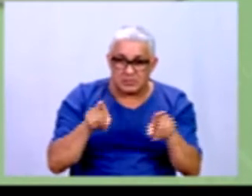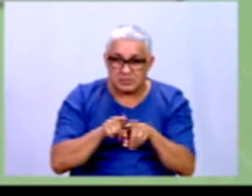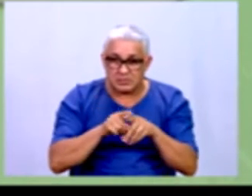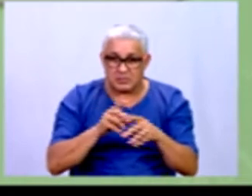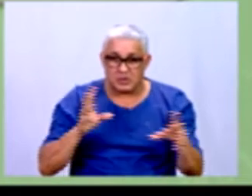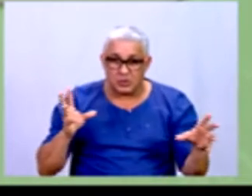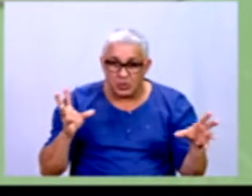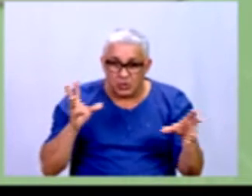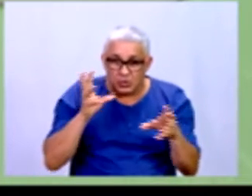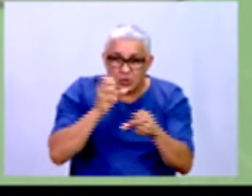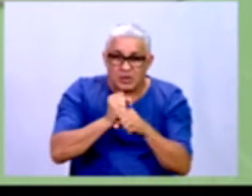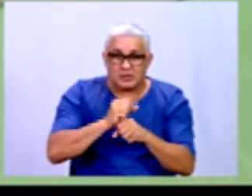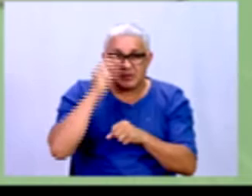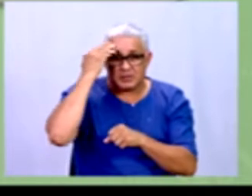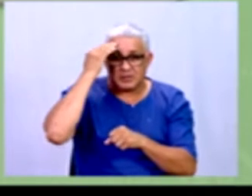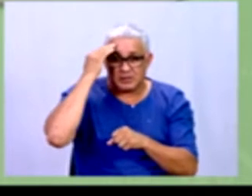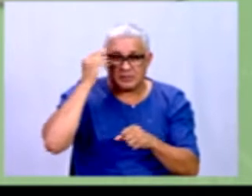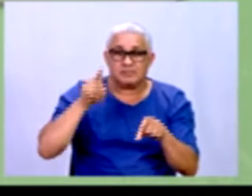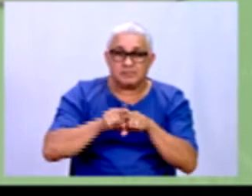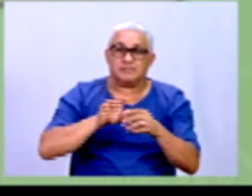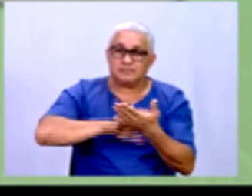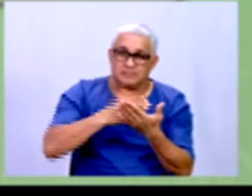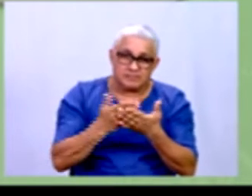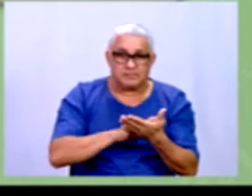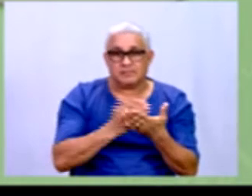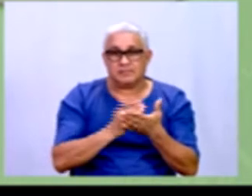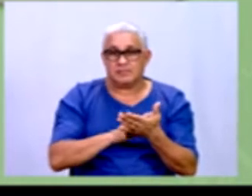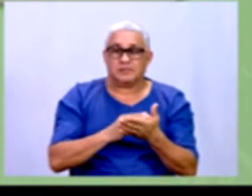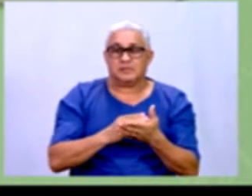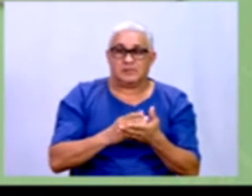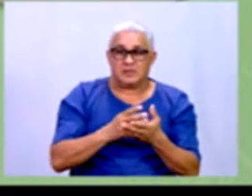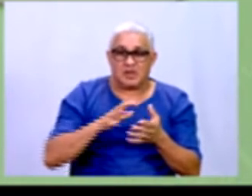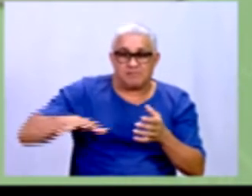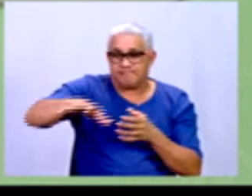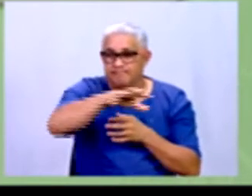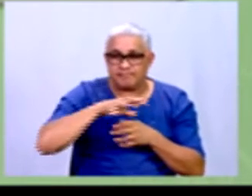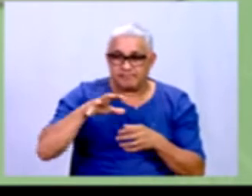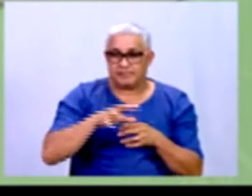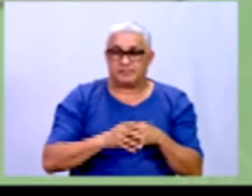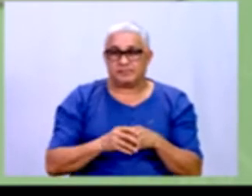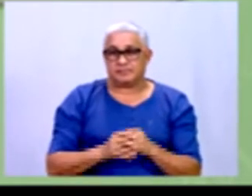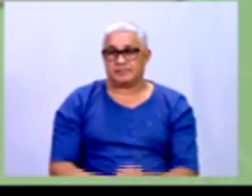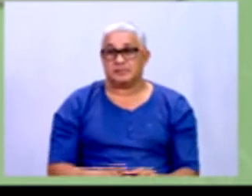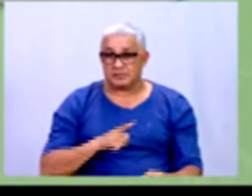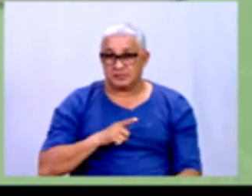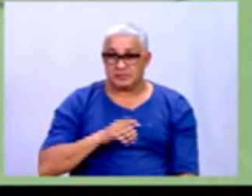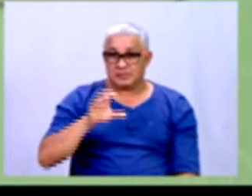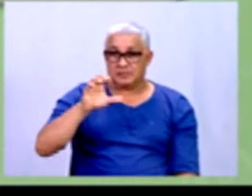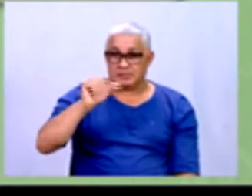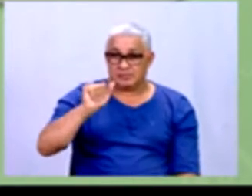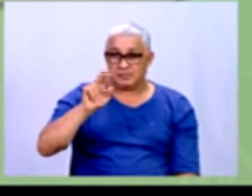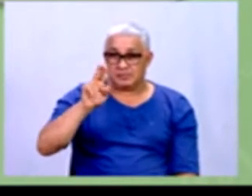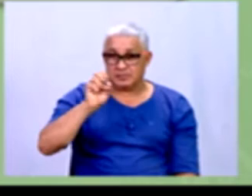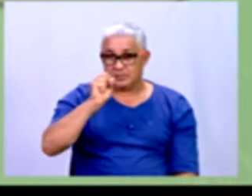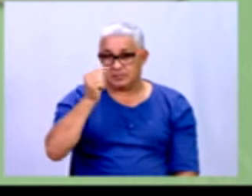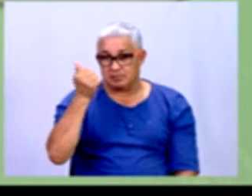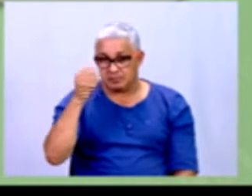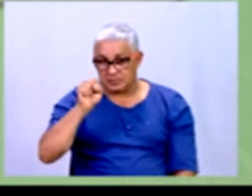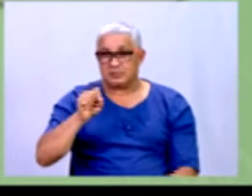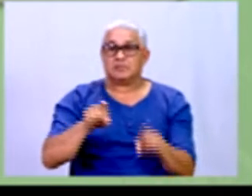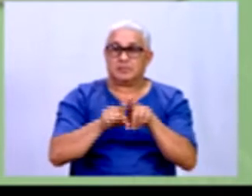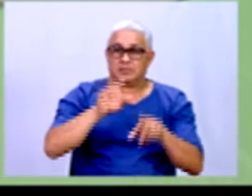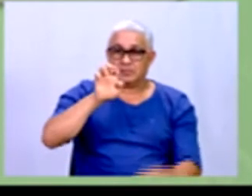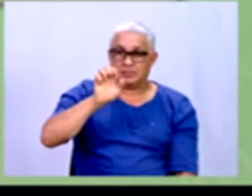para a compreensão e interpretação de um determinado cenário. Causas ou efeitos. Os dados